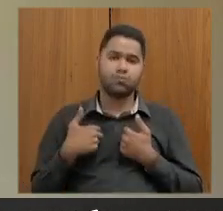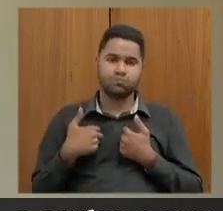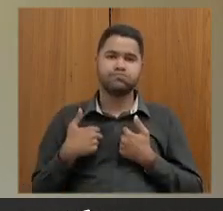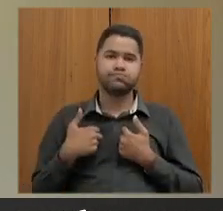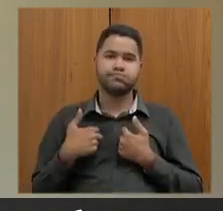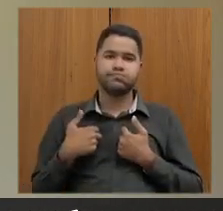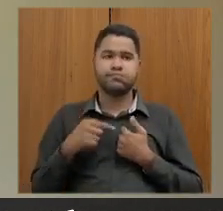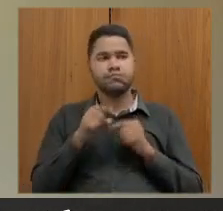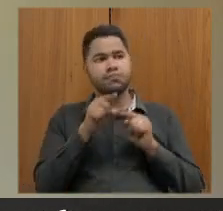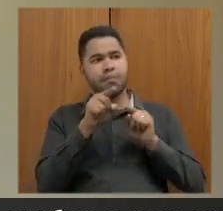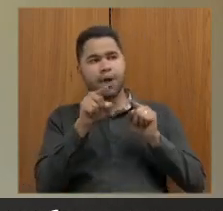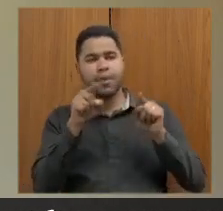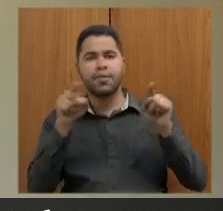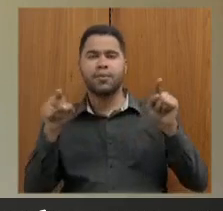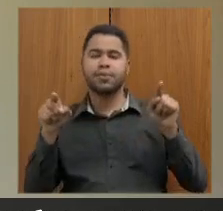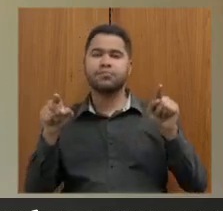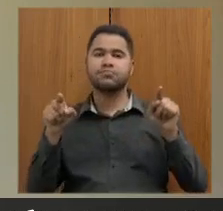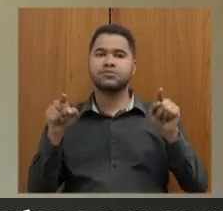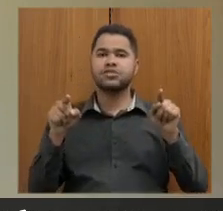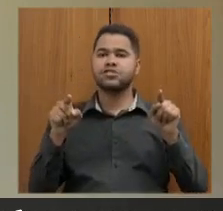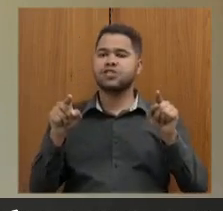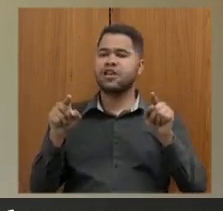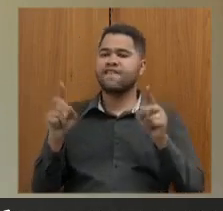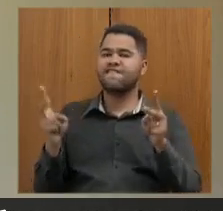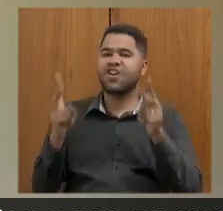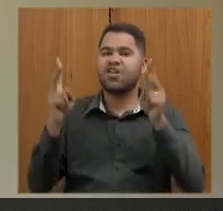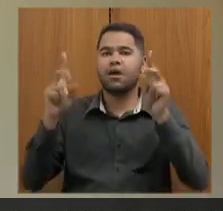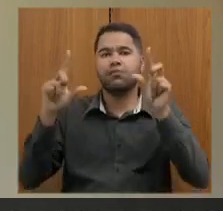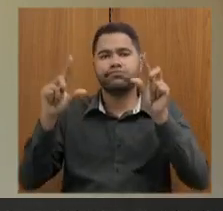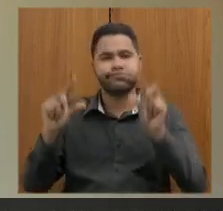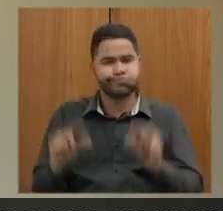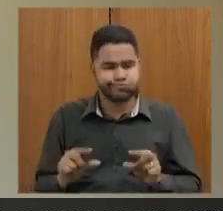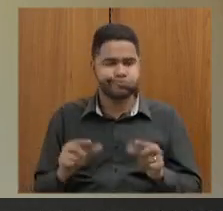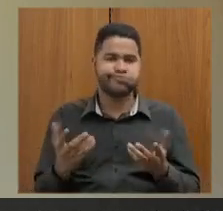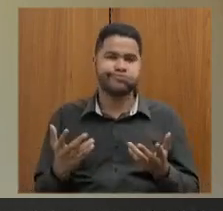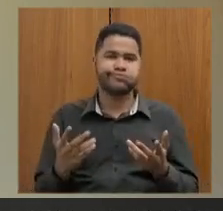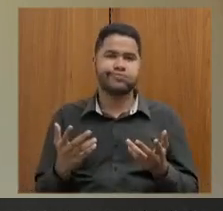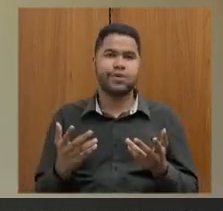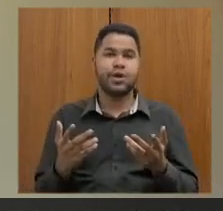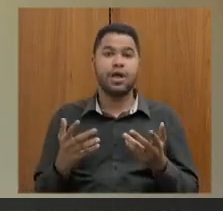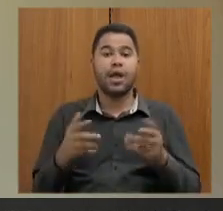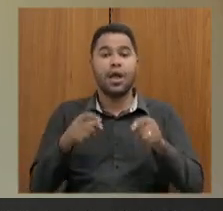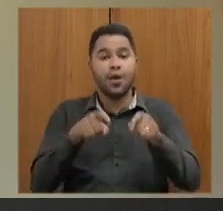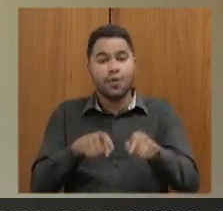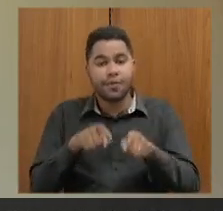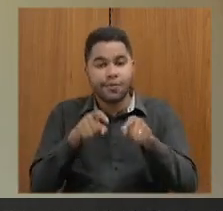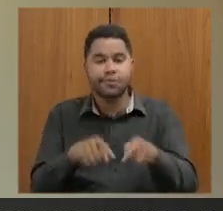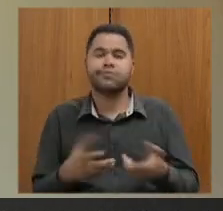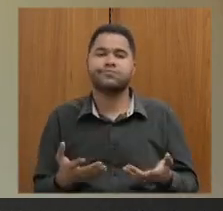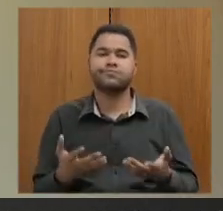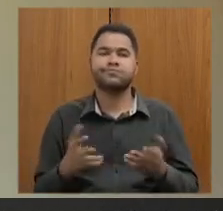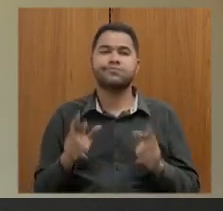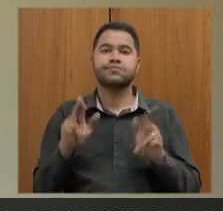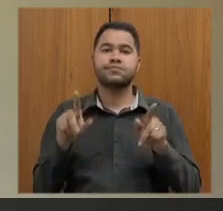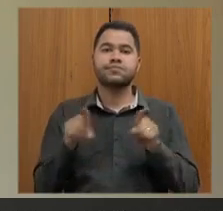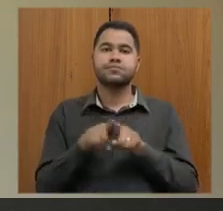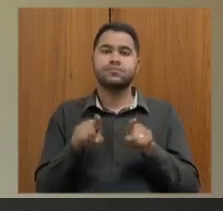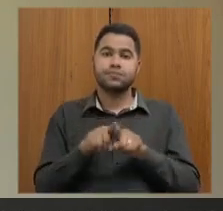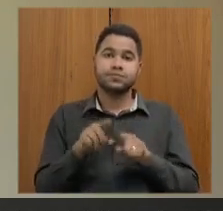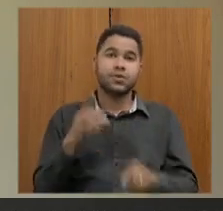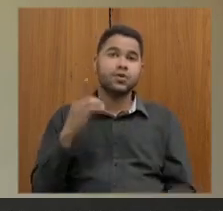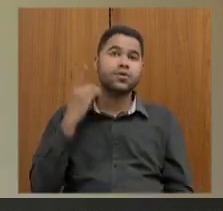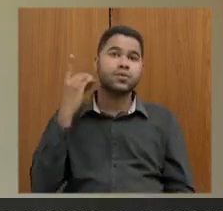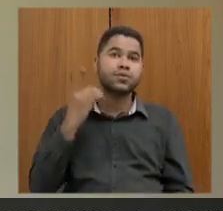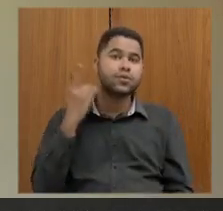estão aí nas regiões menos valorizadas do nosso estado comunidades rurais diferentemente da minha colega deputada